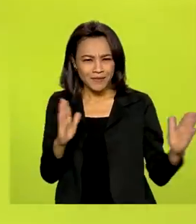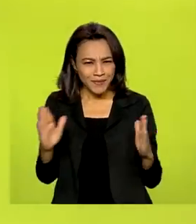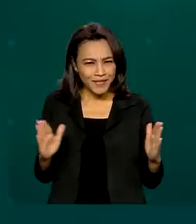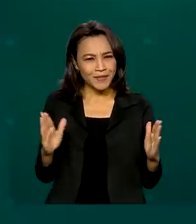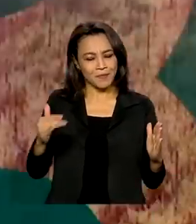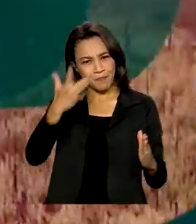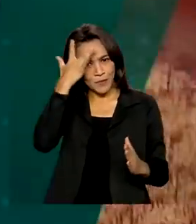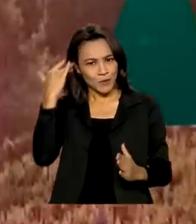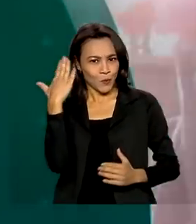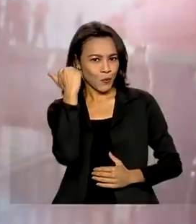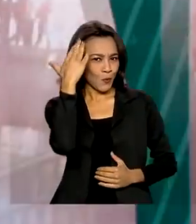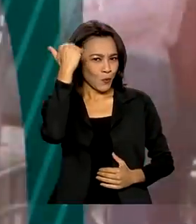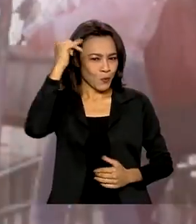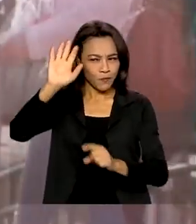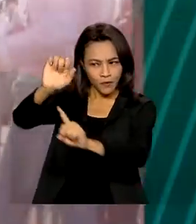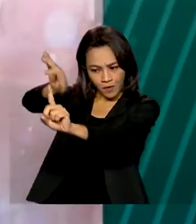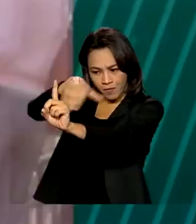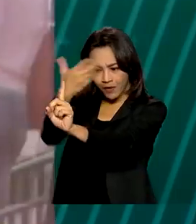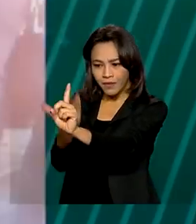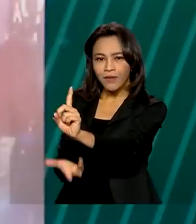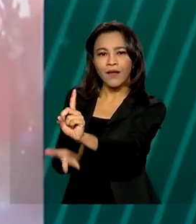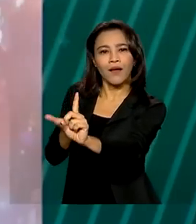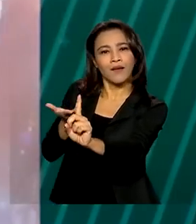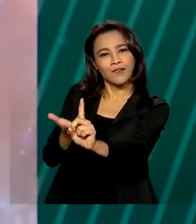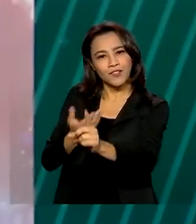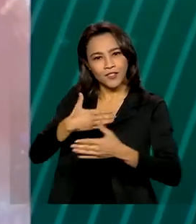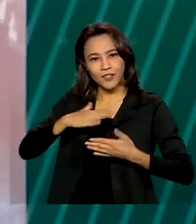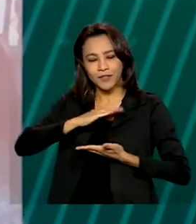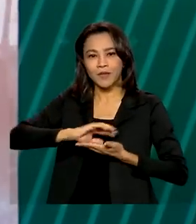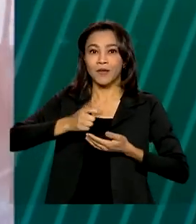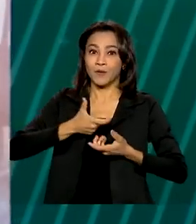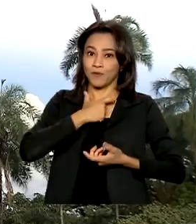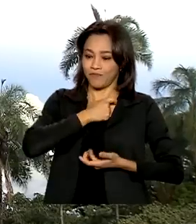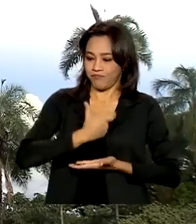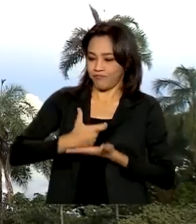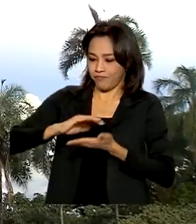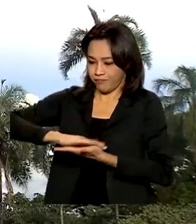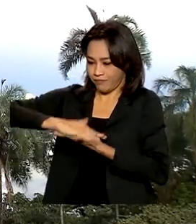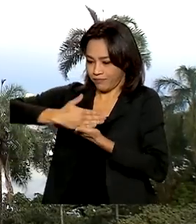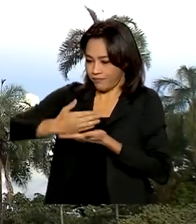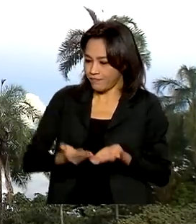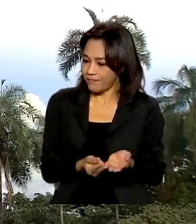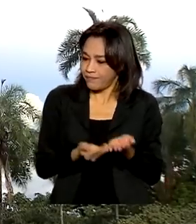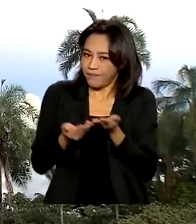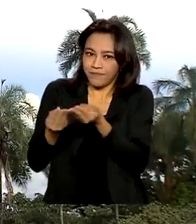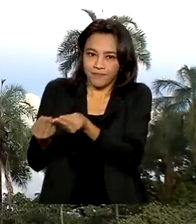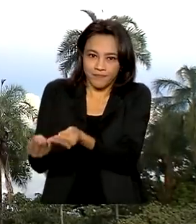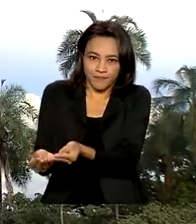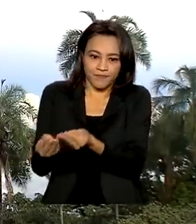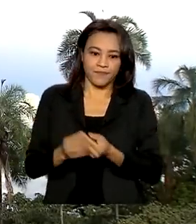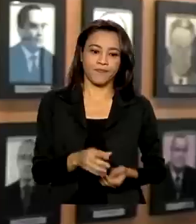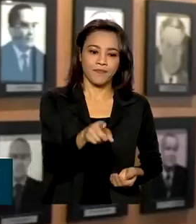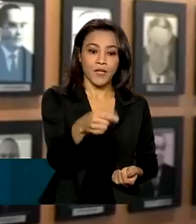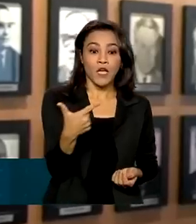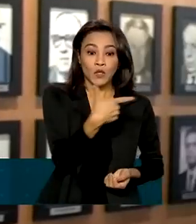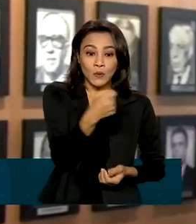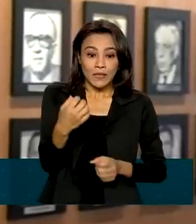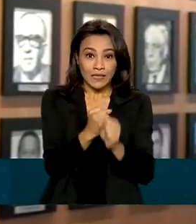personalidades foram homenageadas com a Ordem do Mérito da Justiça. 200 anos de história,